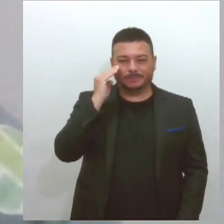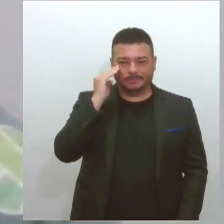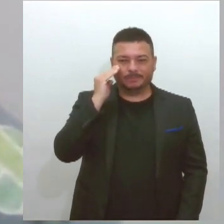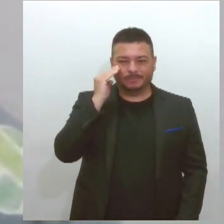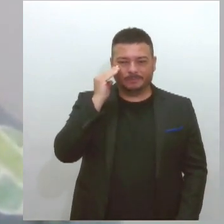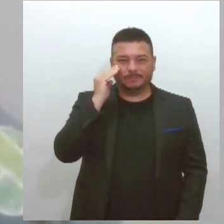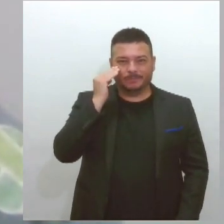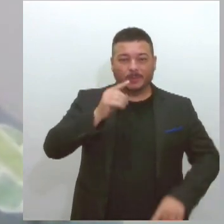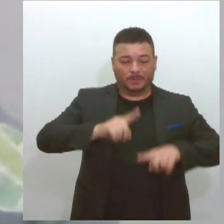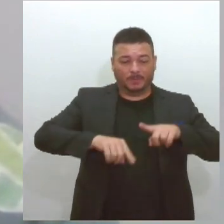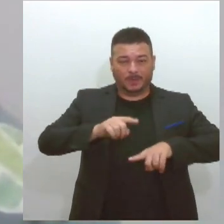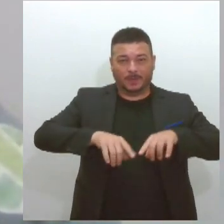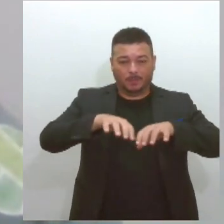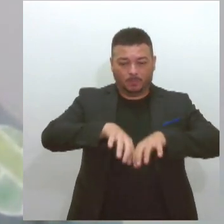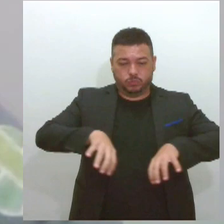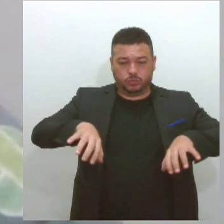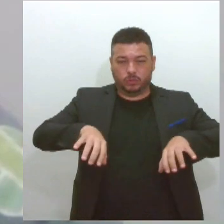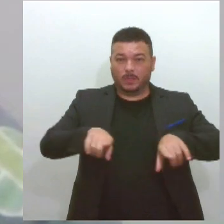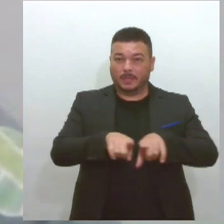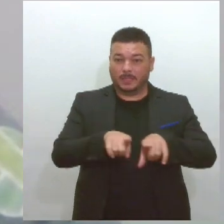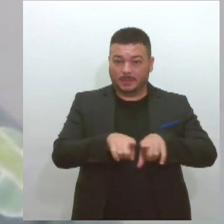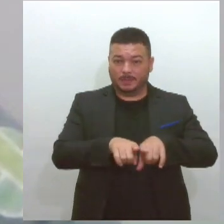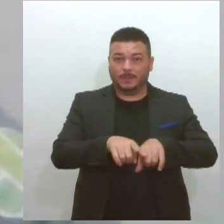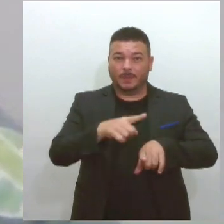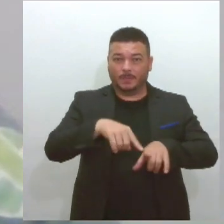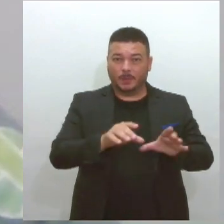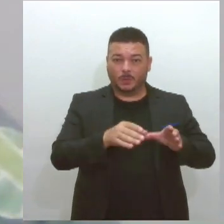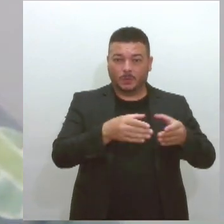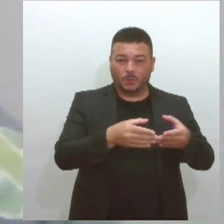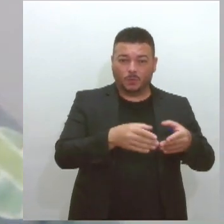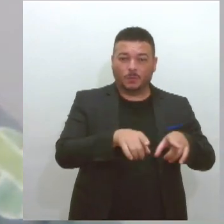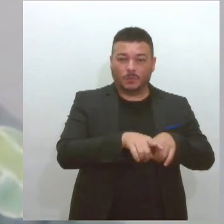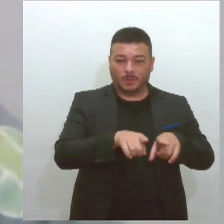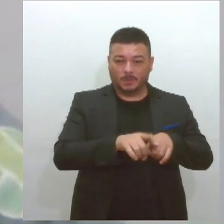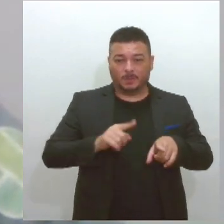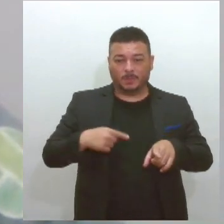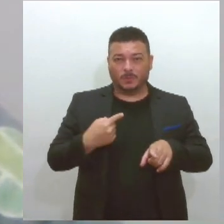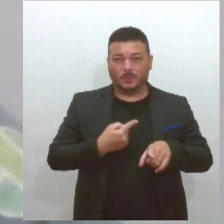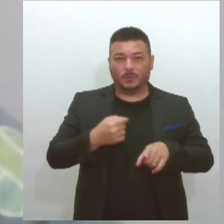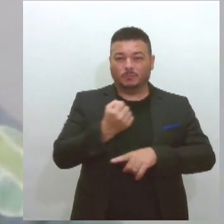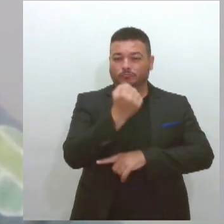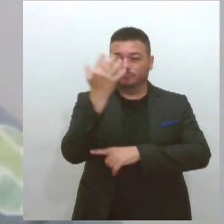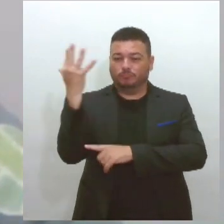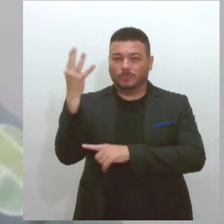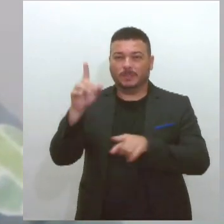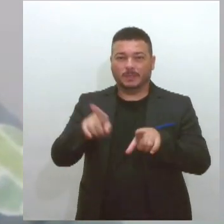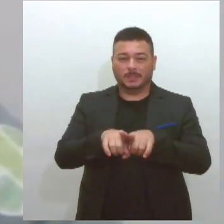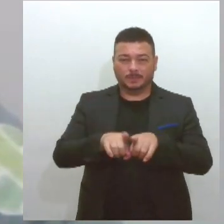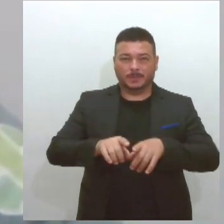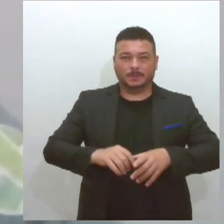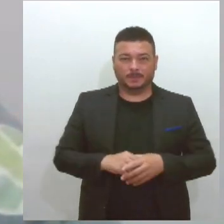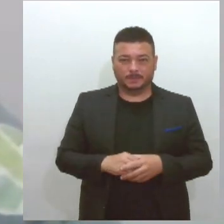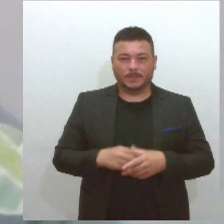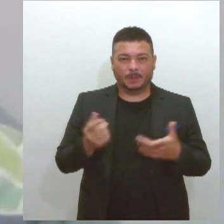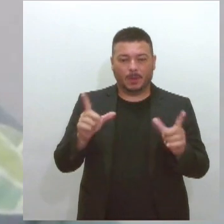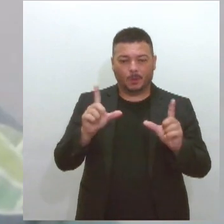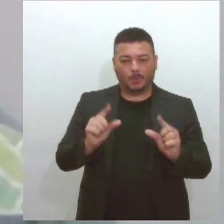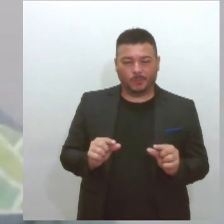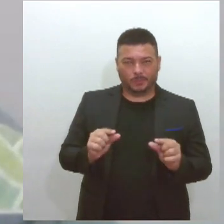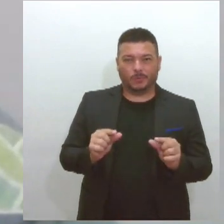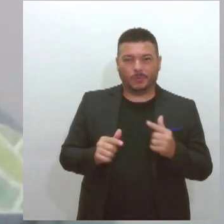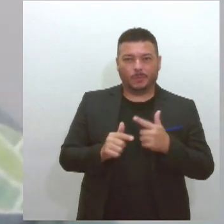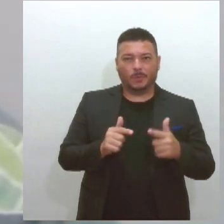reciclável, não só para a cooperativa, mas para o nosso meio ambiente, para diminuir a poluição dos rios,